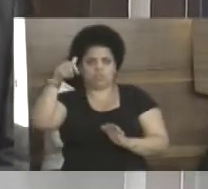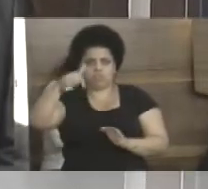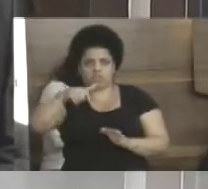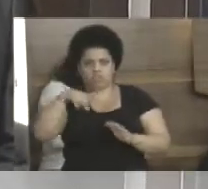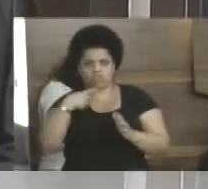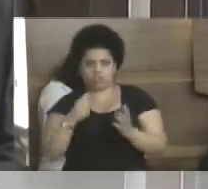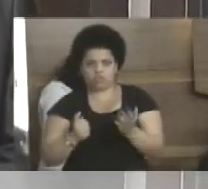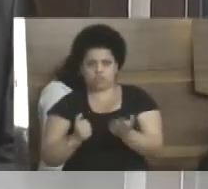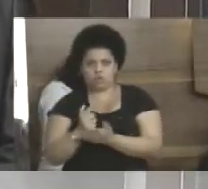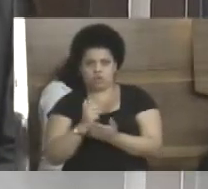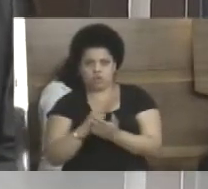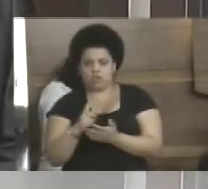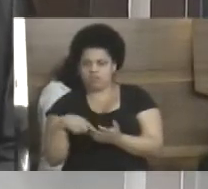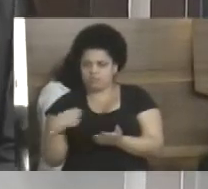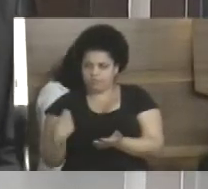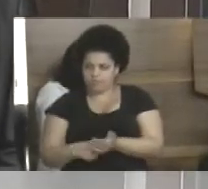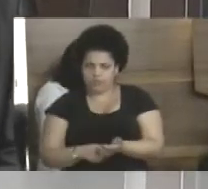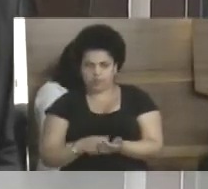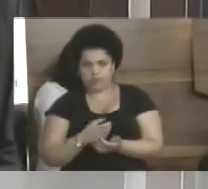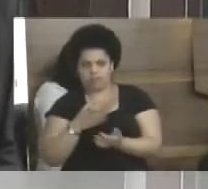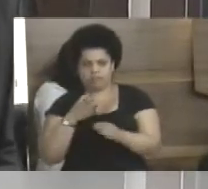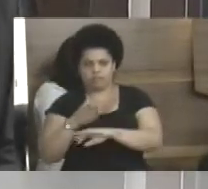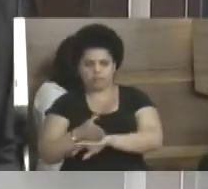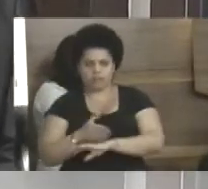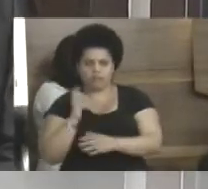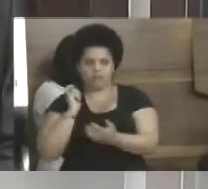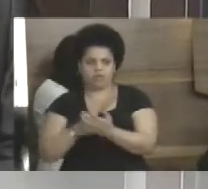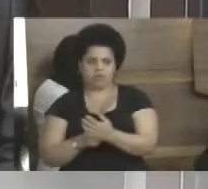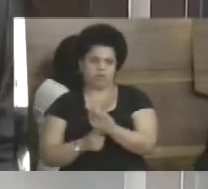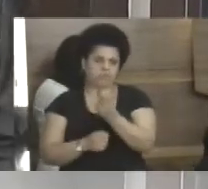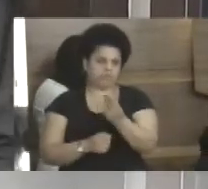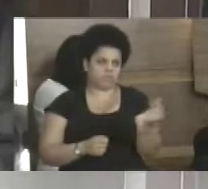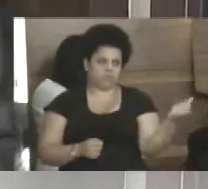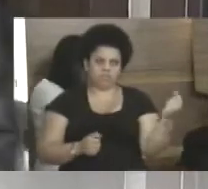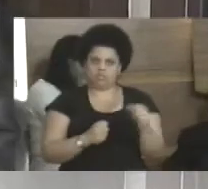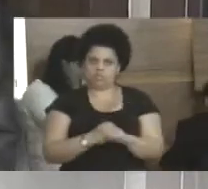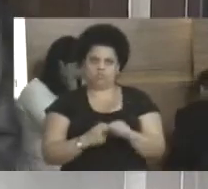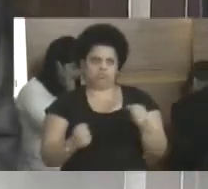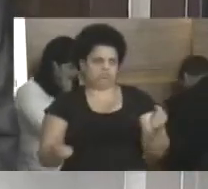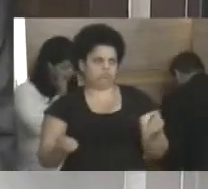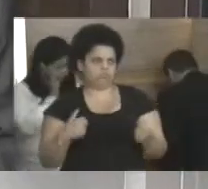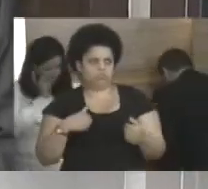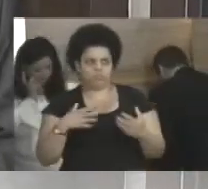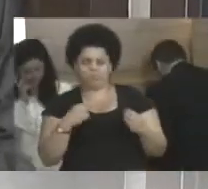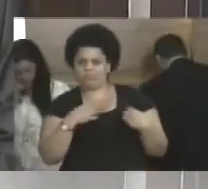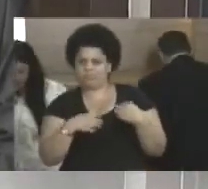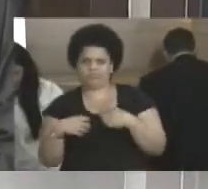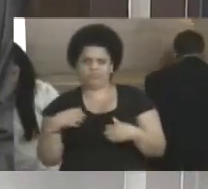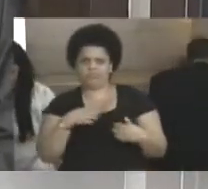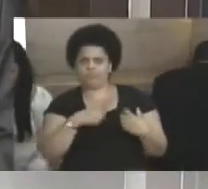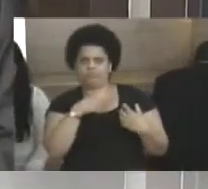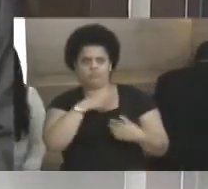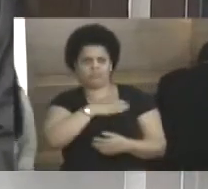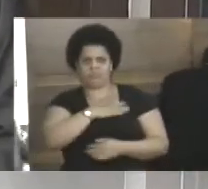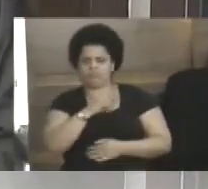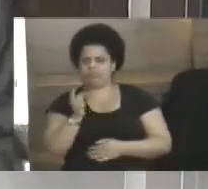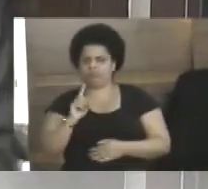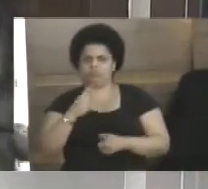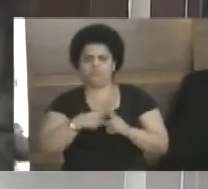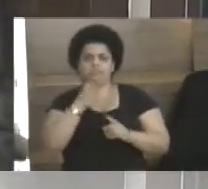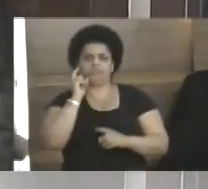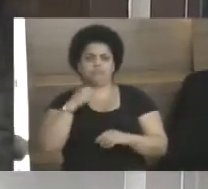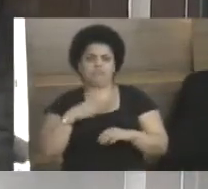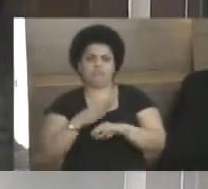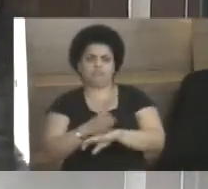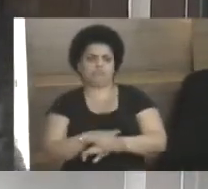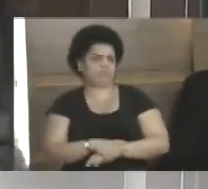além de a gente comprar, ter que pagar para sair, entrar e sair é brincadeira. Então, eu estou muito, fiquei muito chateado ontem com o que eu passei